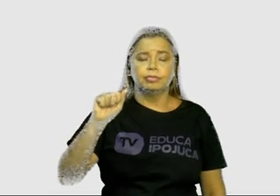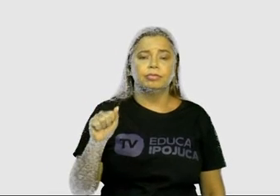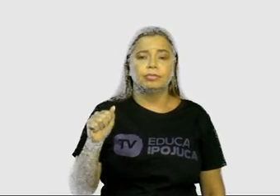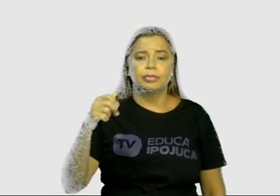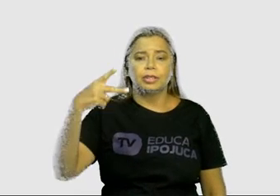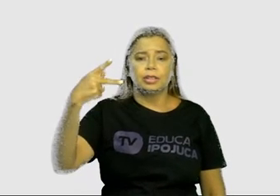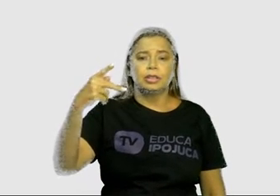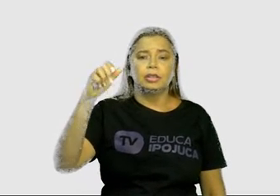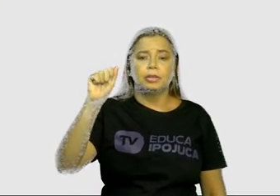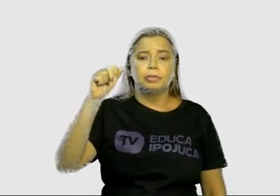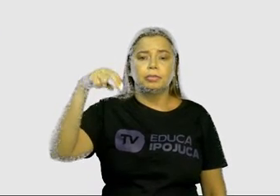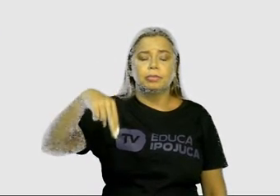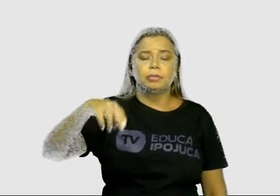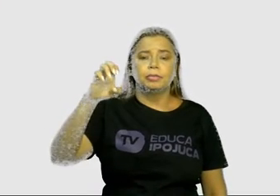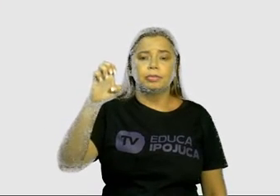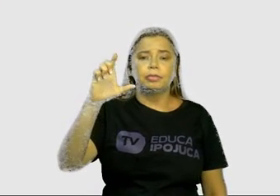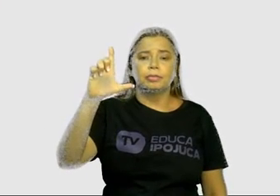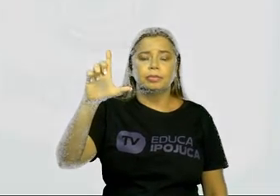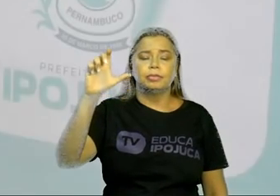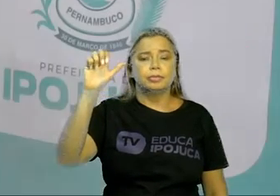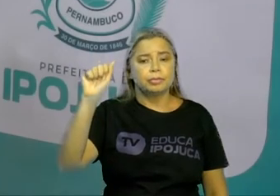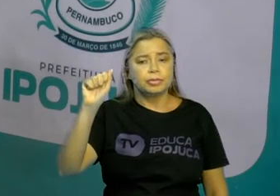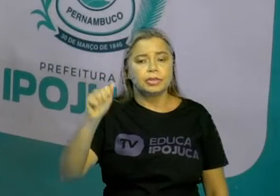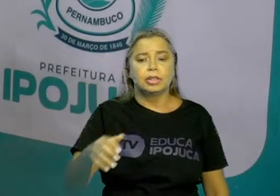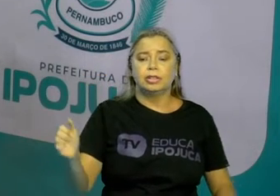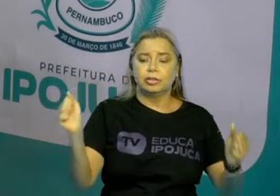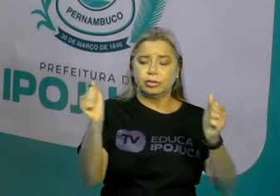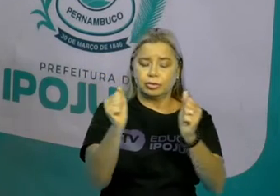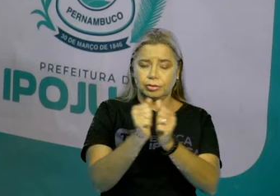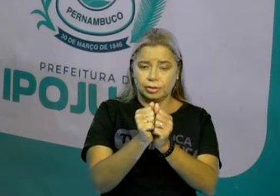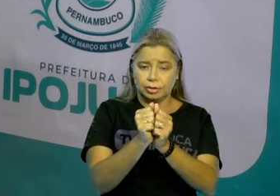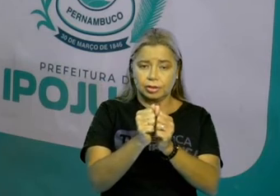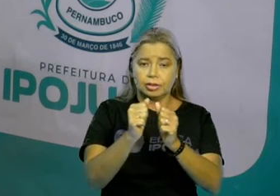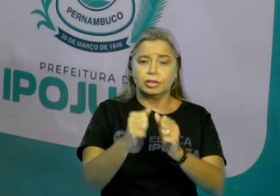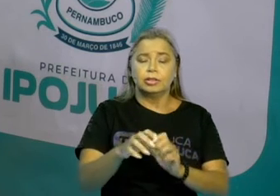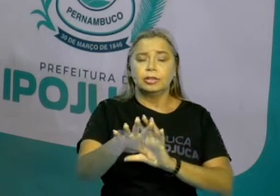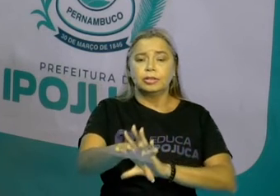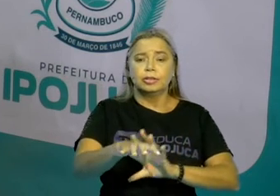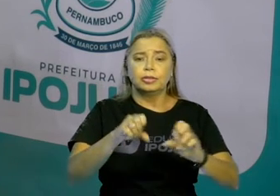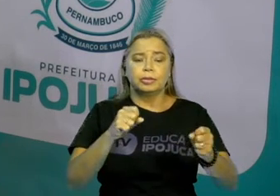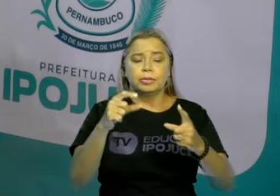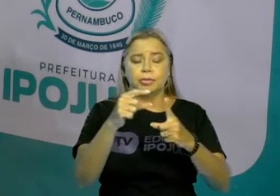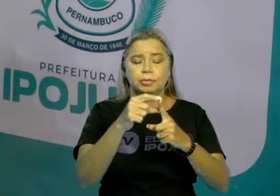O Pá, o Né e o Lá. Juntando tudo vai dar Panela.